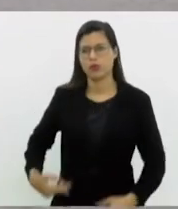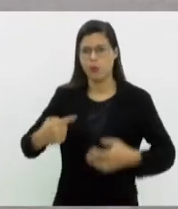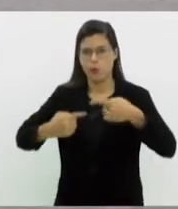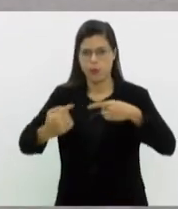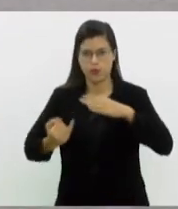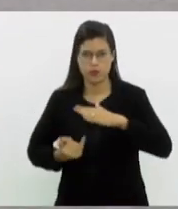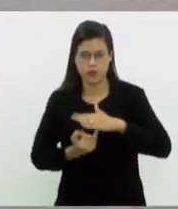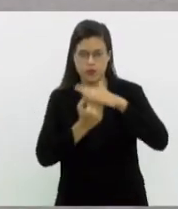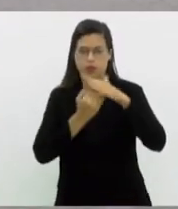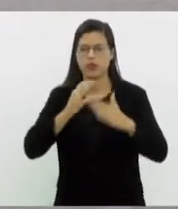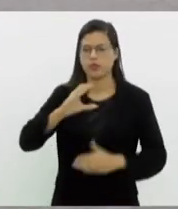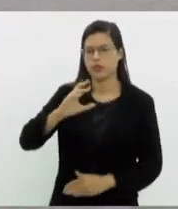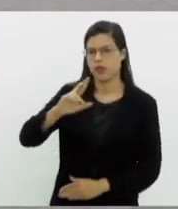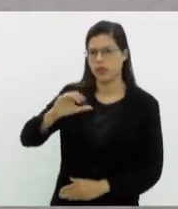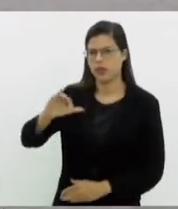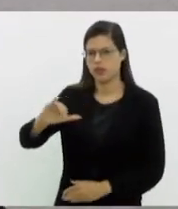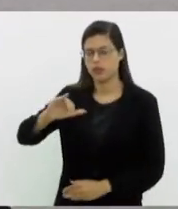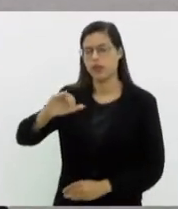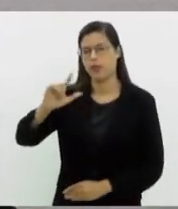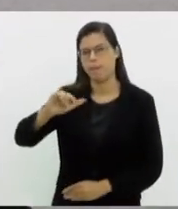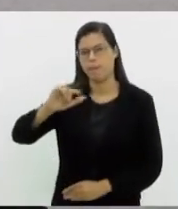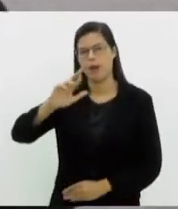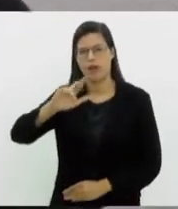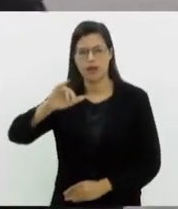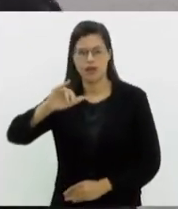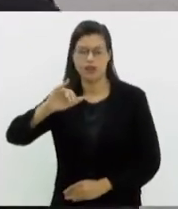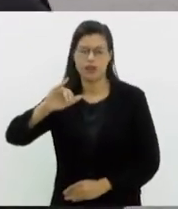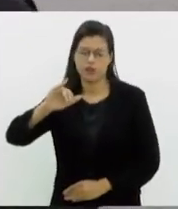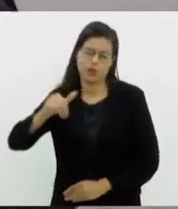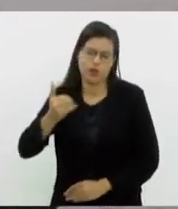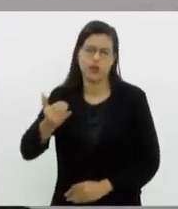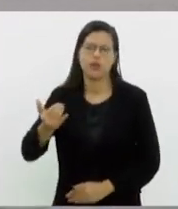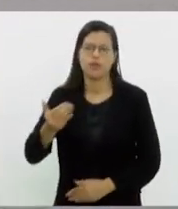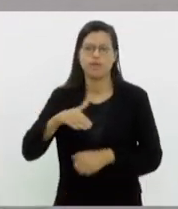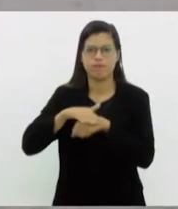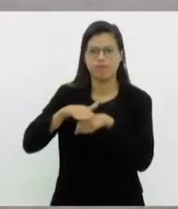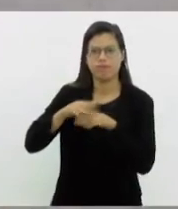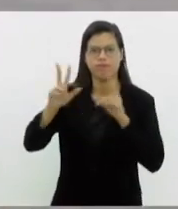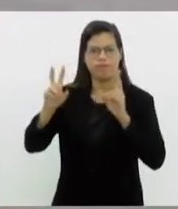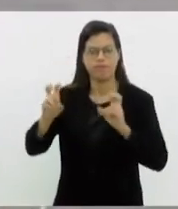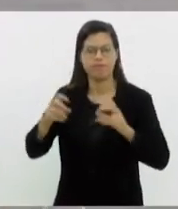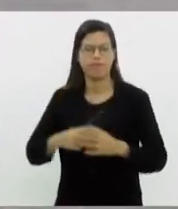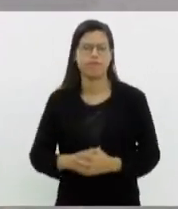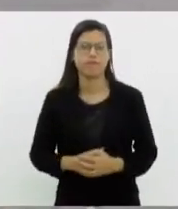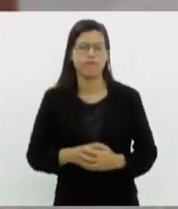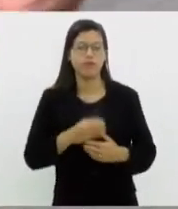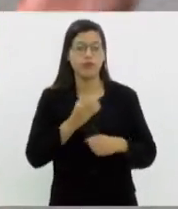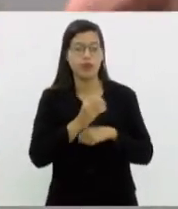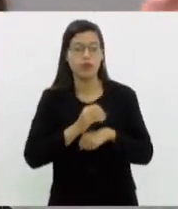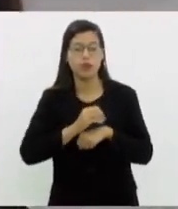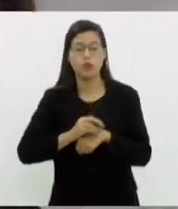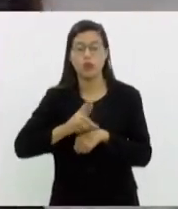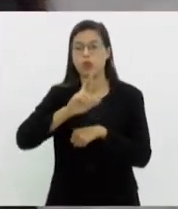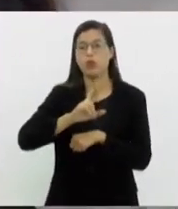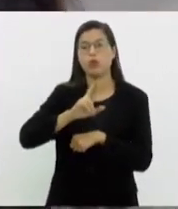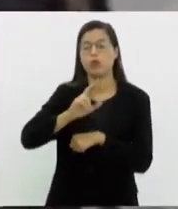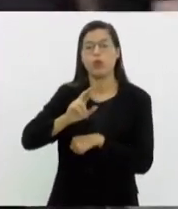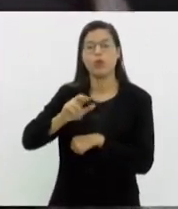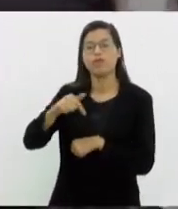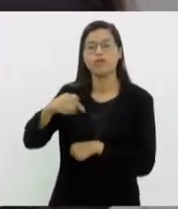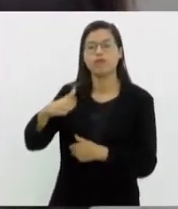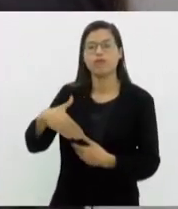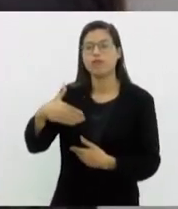institucionais do CRCRJ para conversar um pouquinho sobre isso. Doutor Samir, quem deixou aí para a última hora e